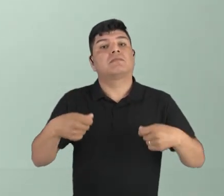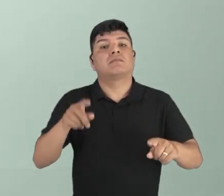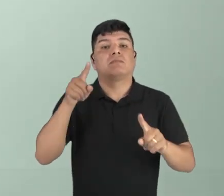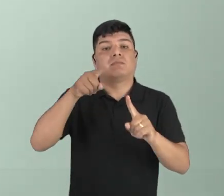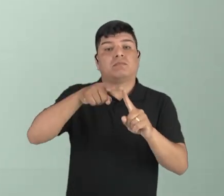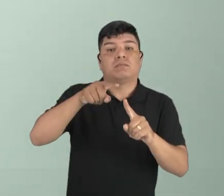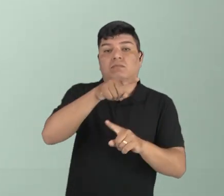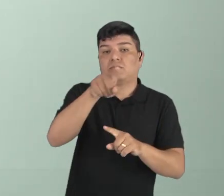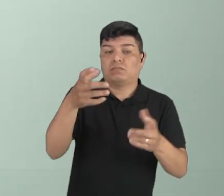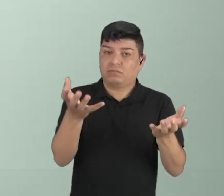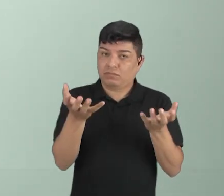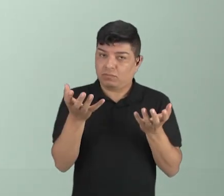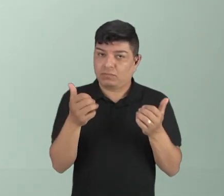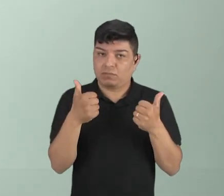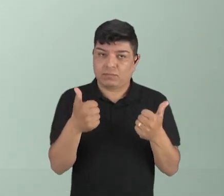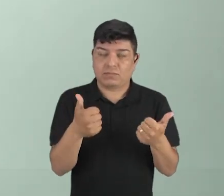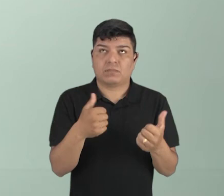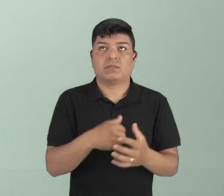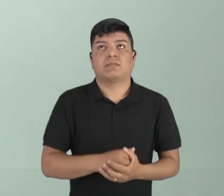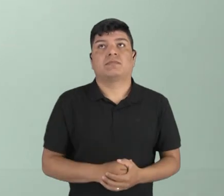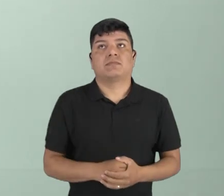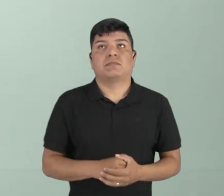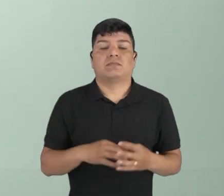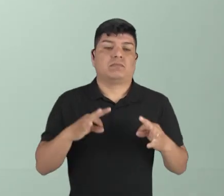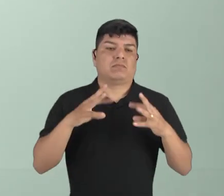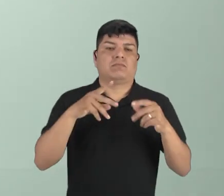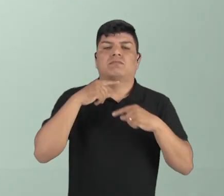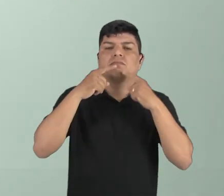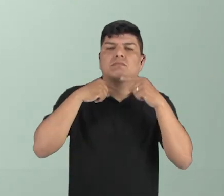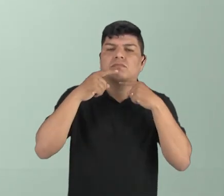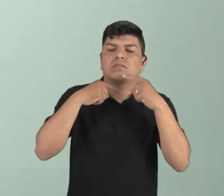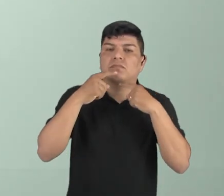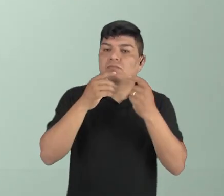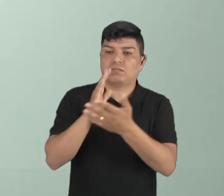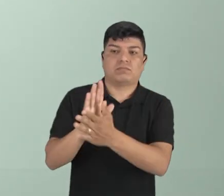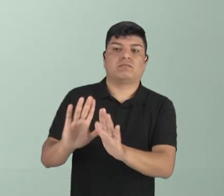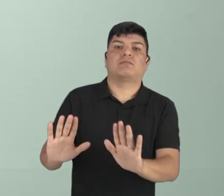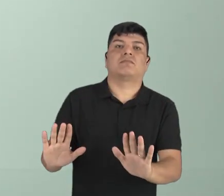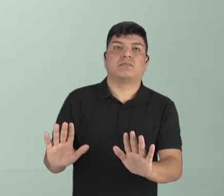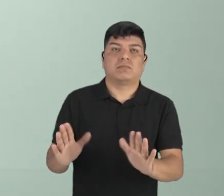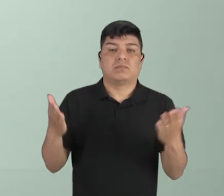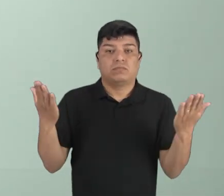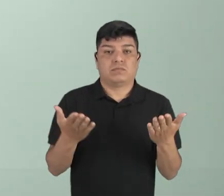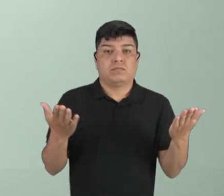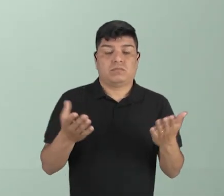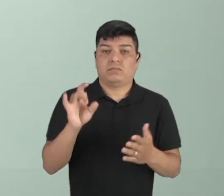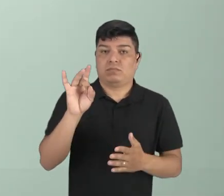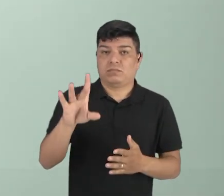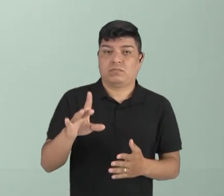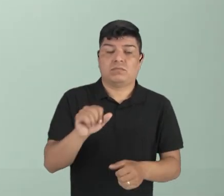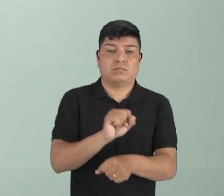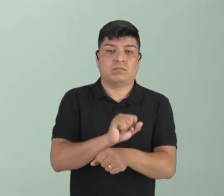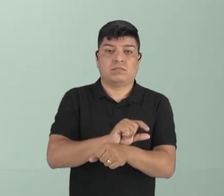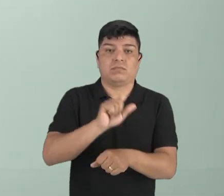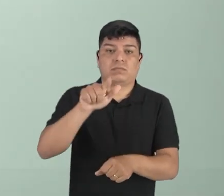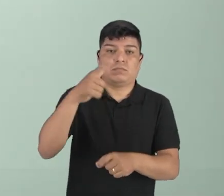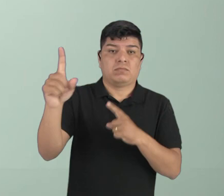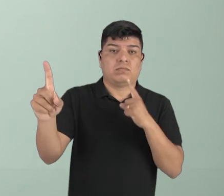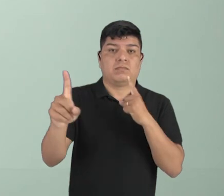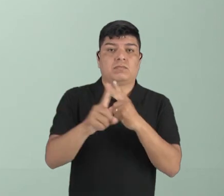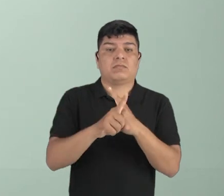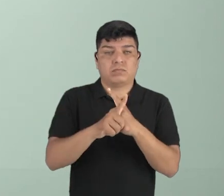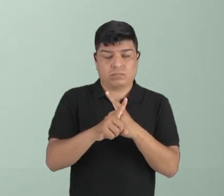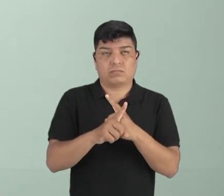você almeja, tá bom? e ele tira todas as dúvidas que você possa ter. Por hoje é só, galerinha. Espero por vocês no nosso próximo